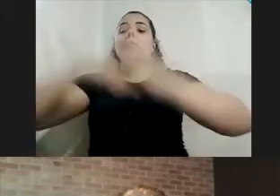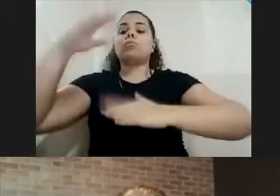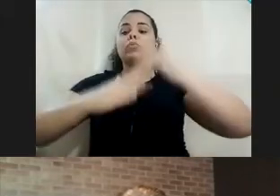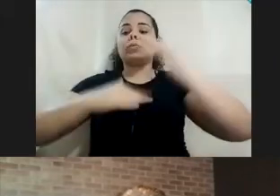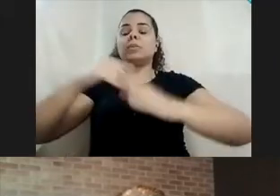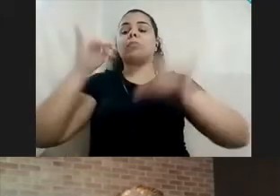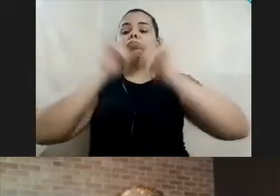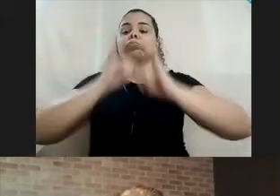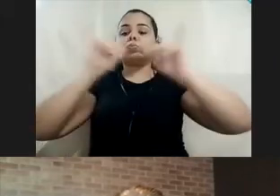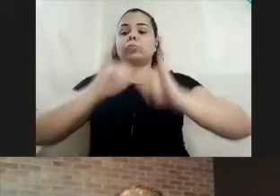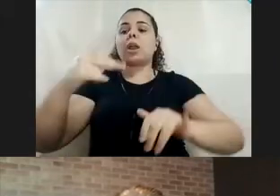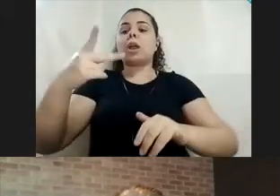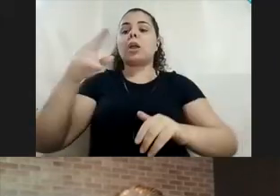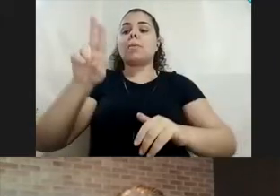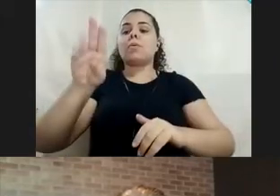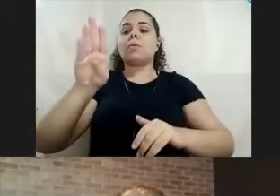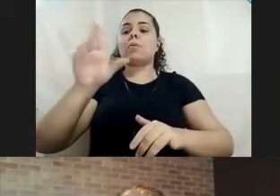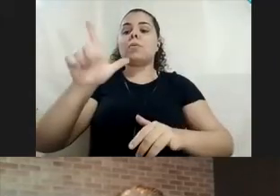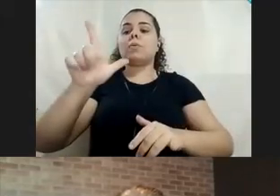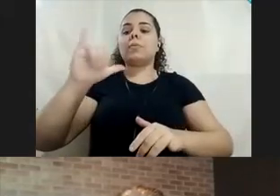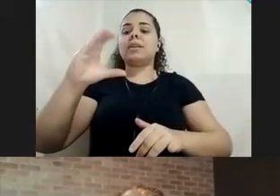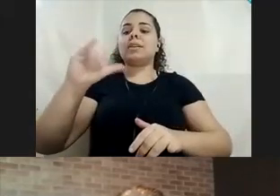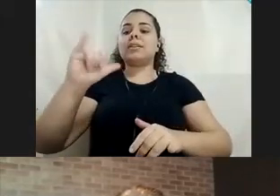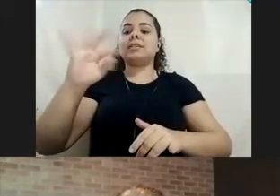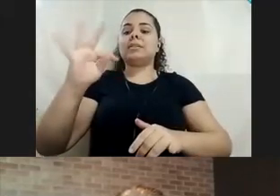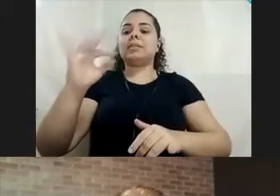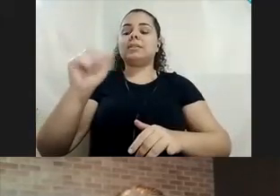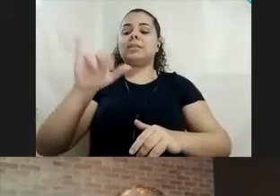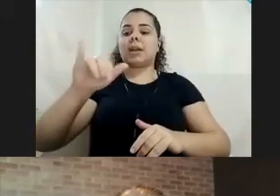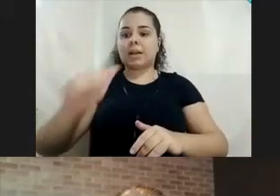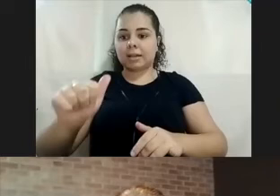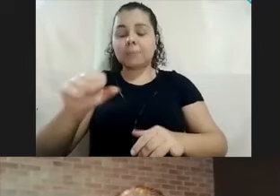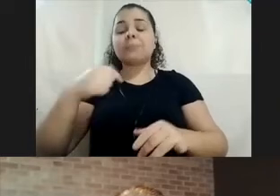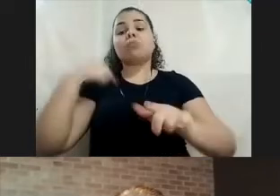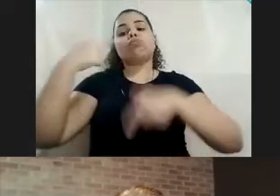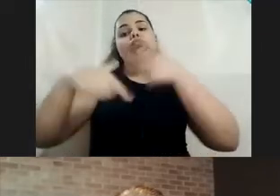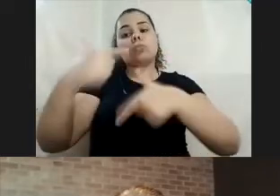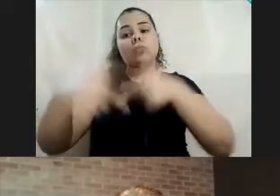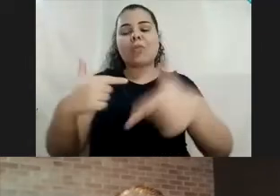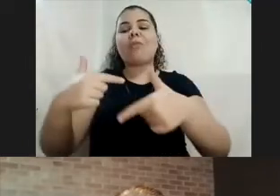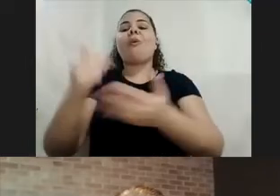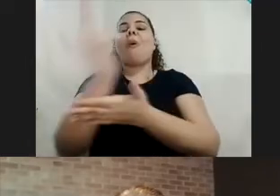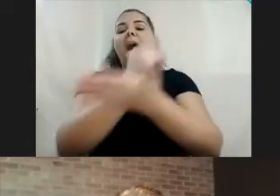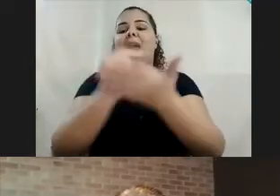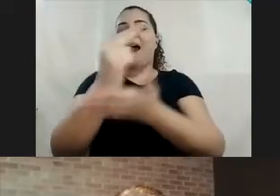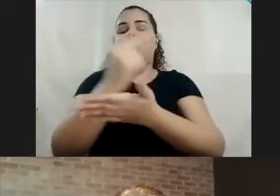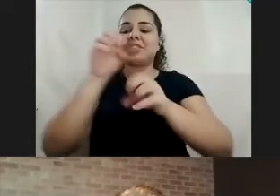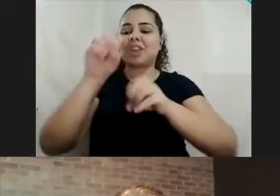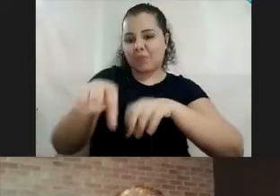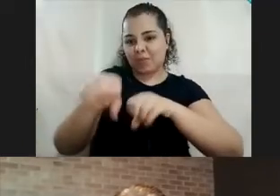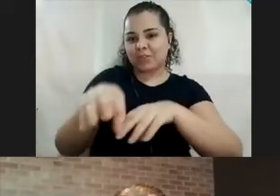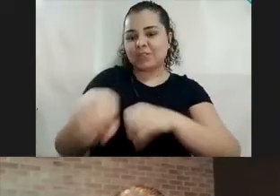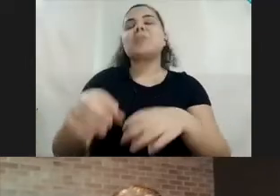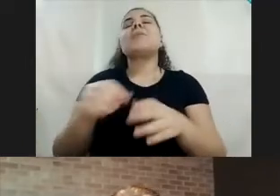também estou me especializando em arte-educação, eu estou entrando para o universo pedagógico pelo viés da